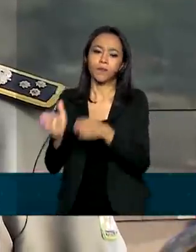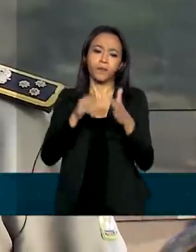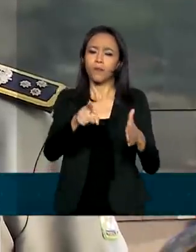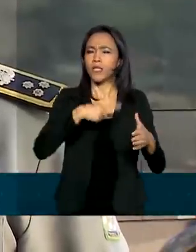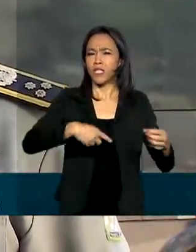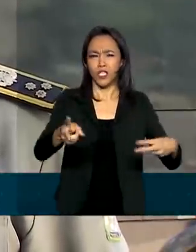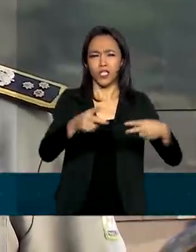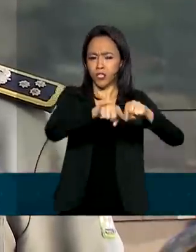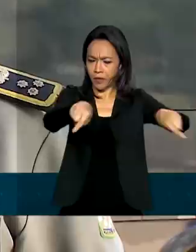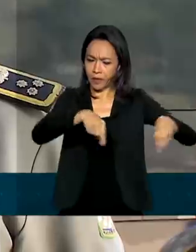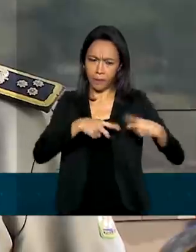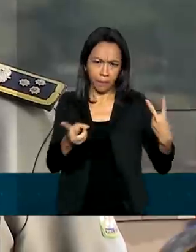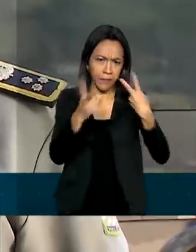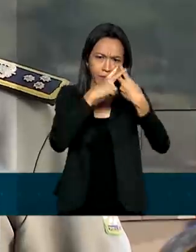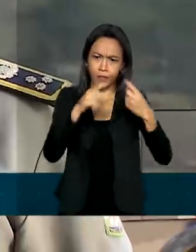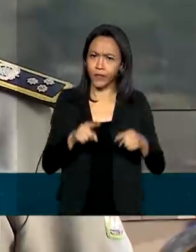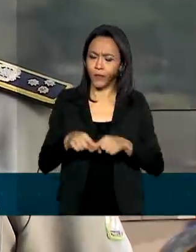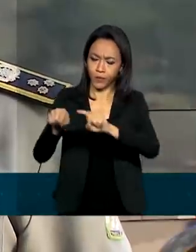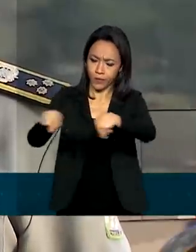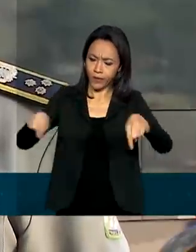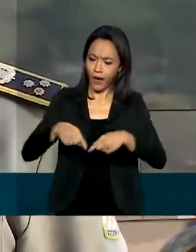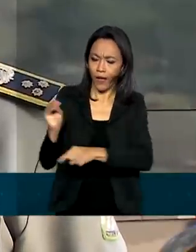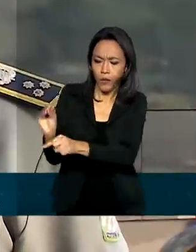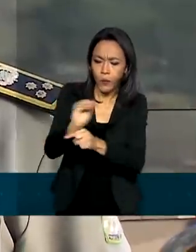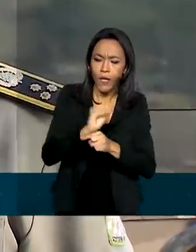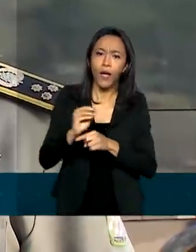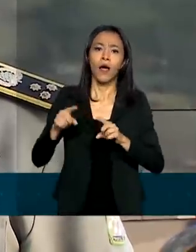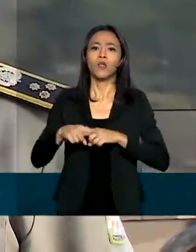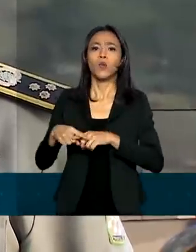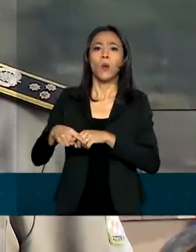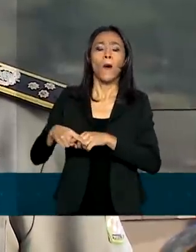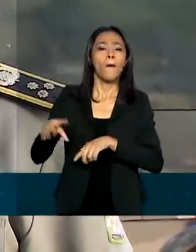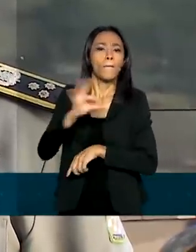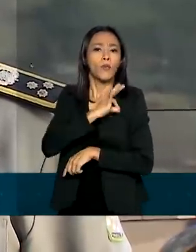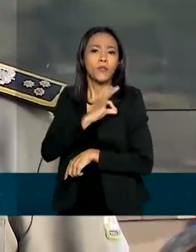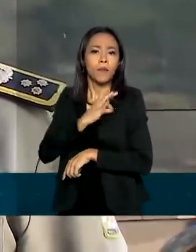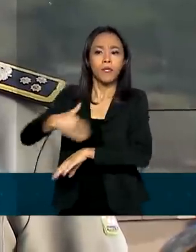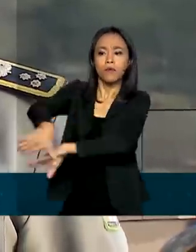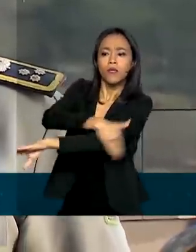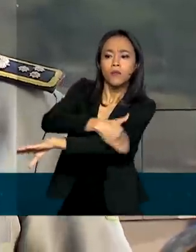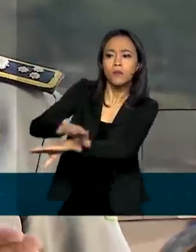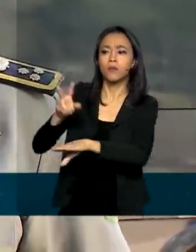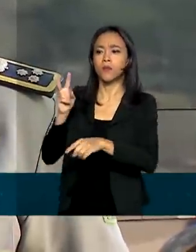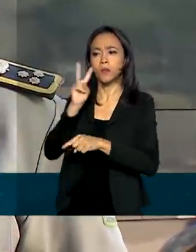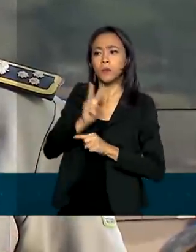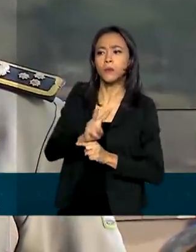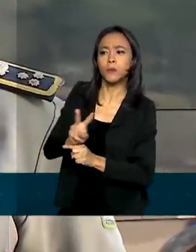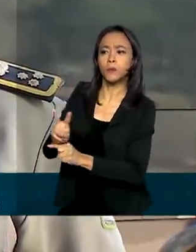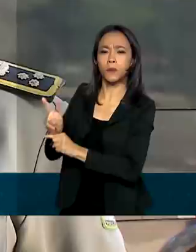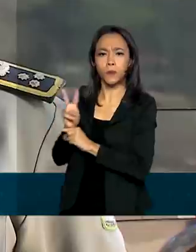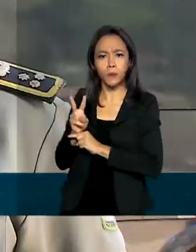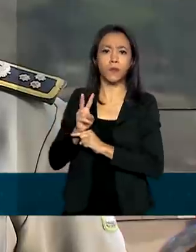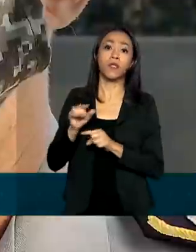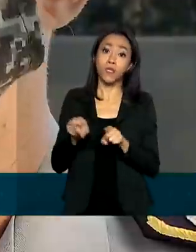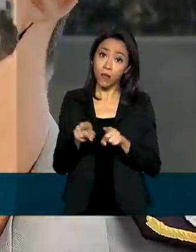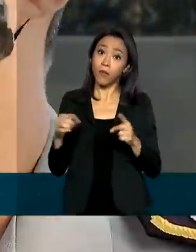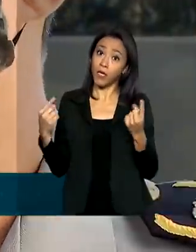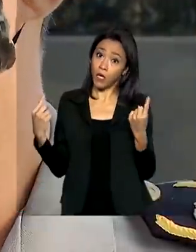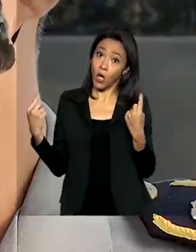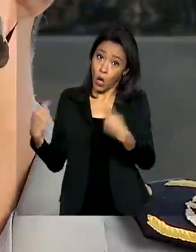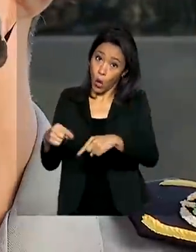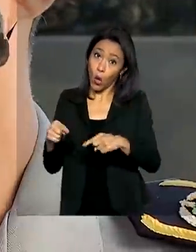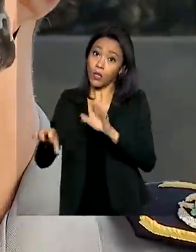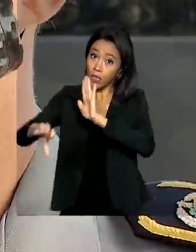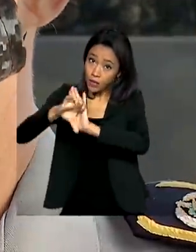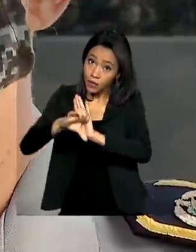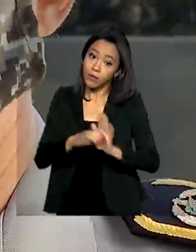federais, área de preservação ambiental, policiamento urbano no programa do Enfrente Brasil e combatendo crime transfronteiriço. De acordo